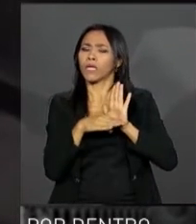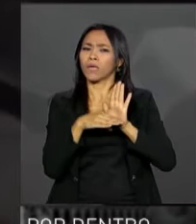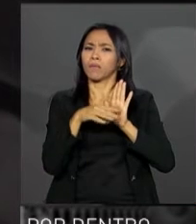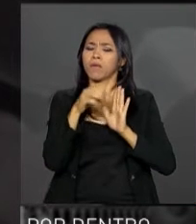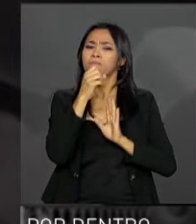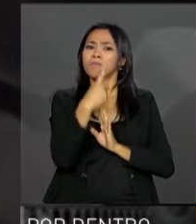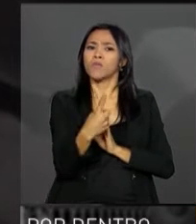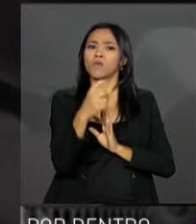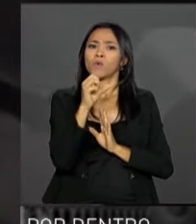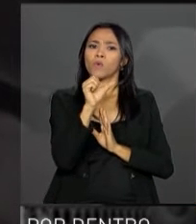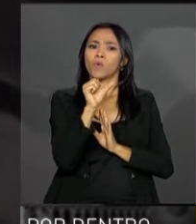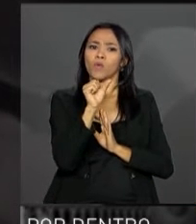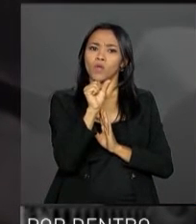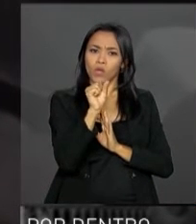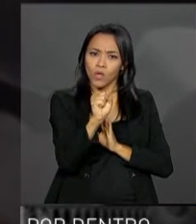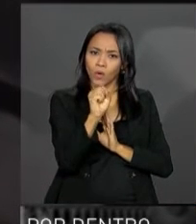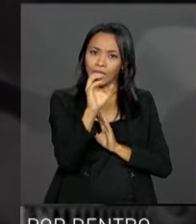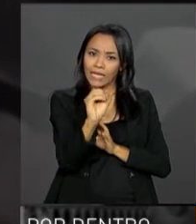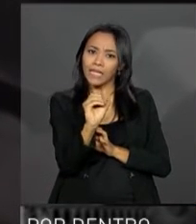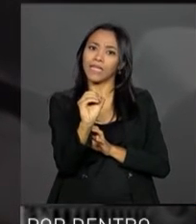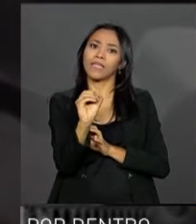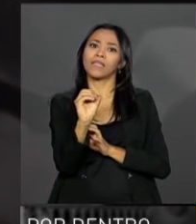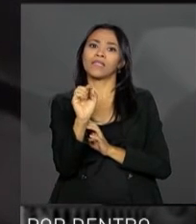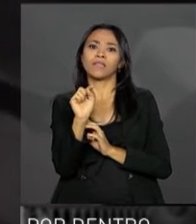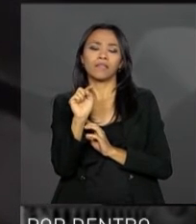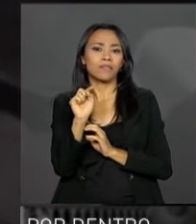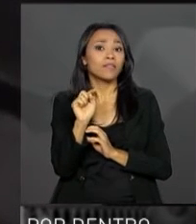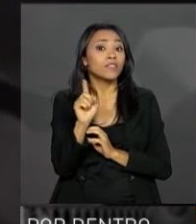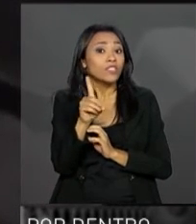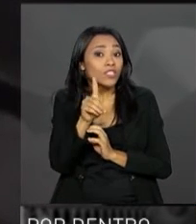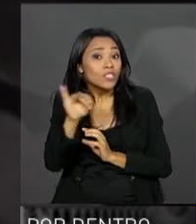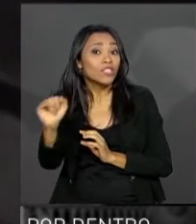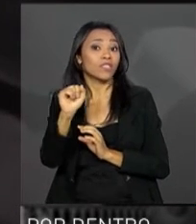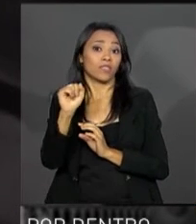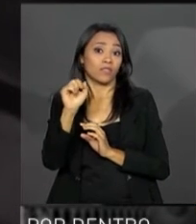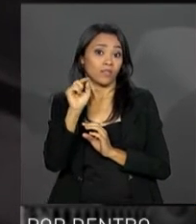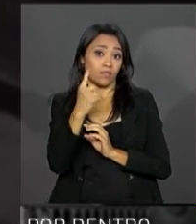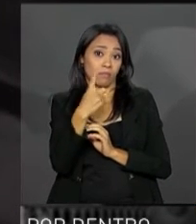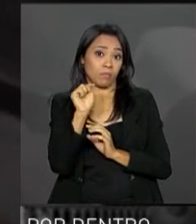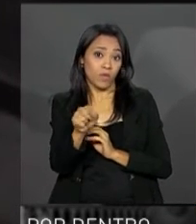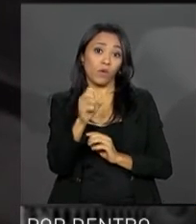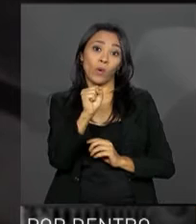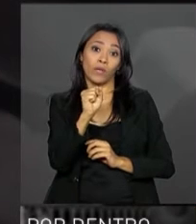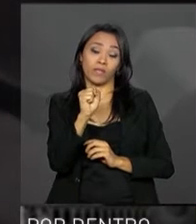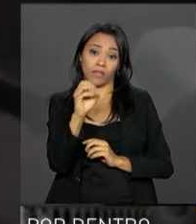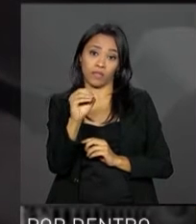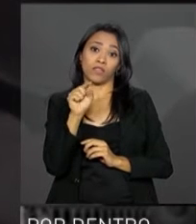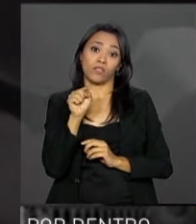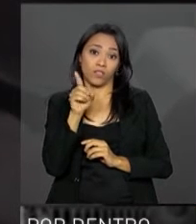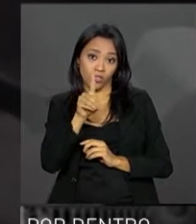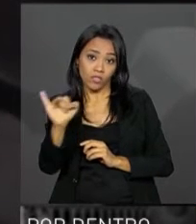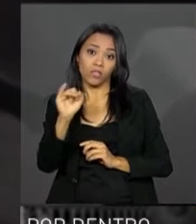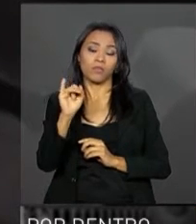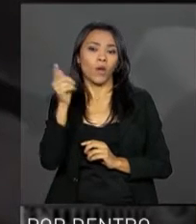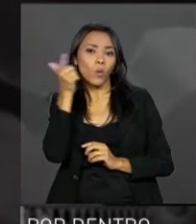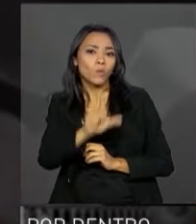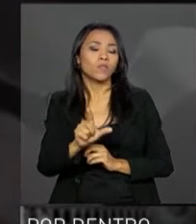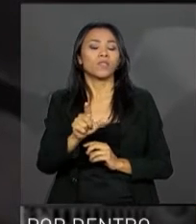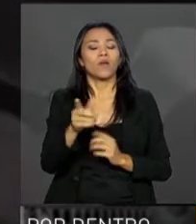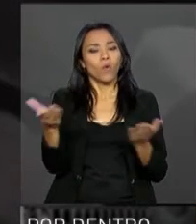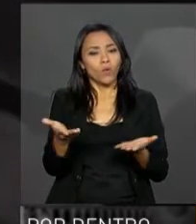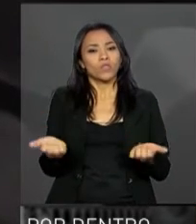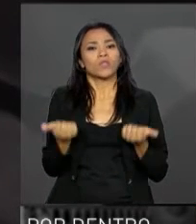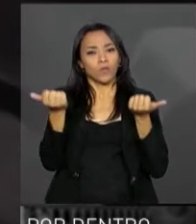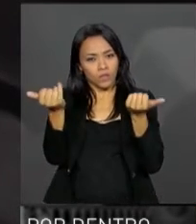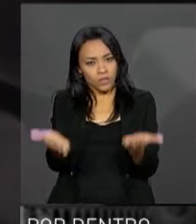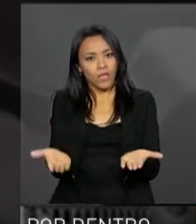dias para se chegar a título da terra. Hoje o programa Terra Legal consegue entregar